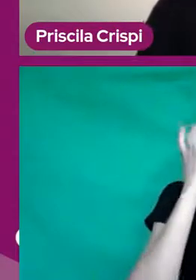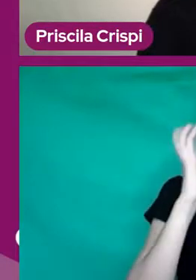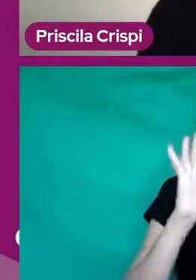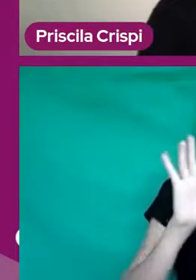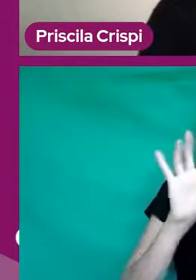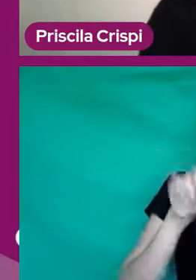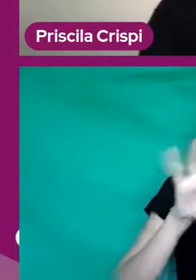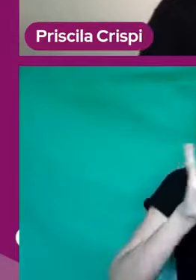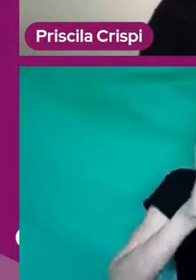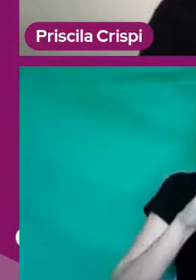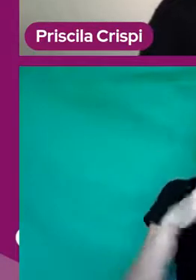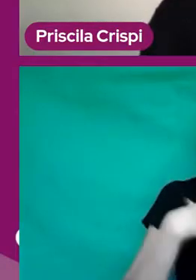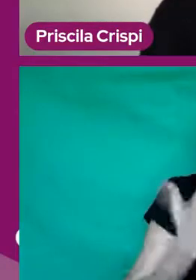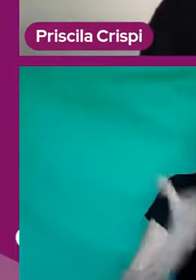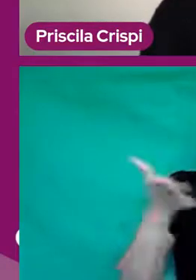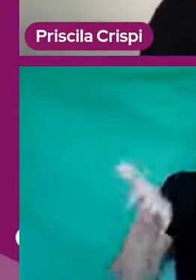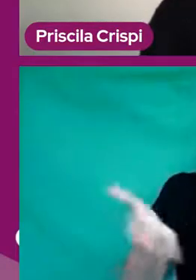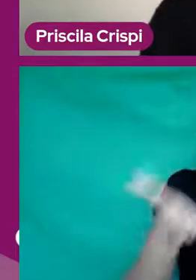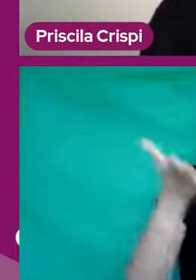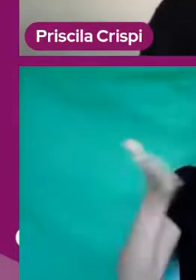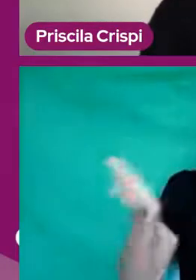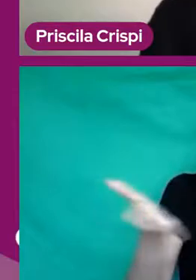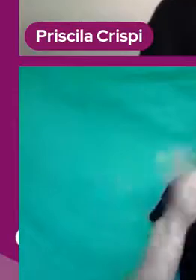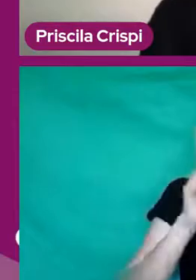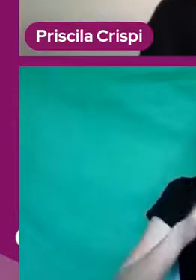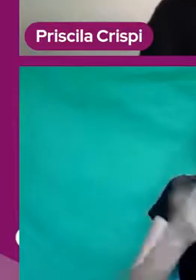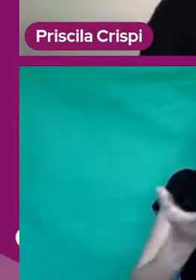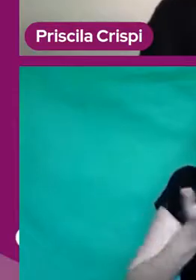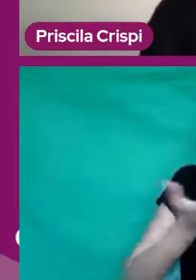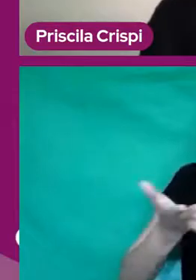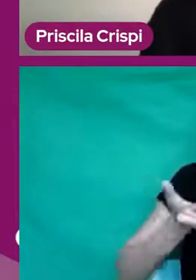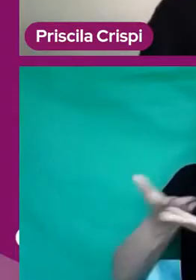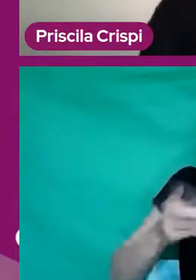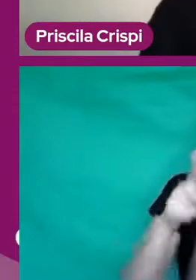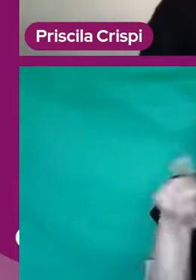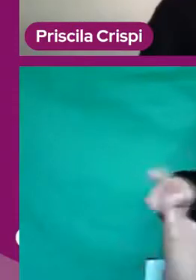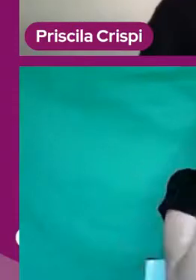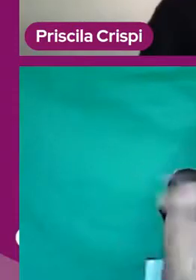quero incentivar e convidar professores,